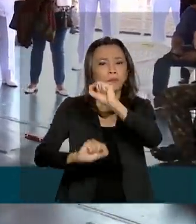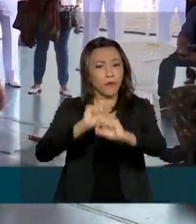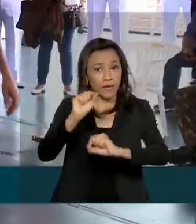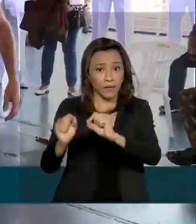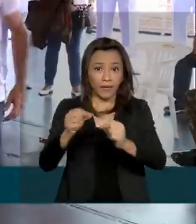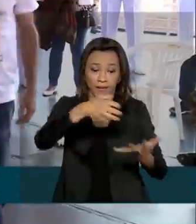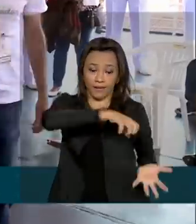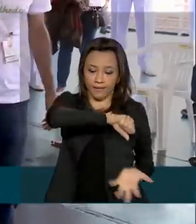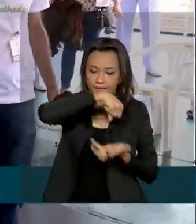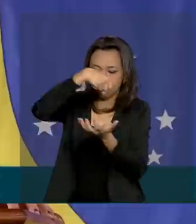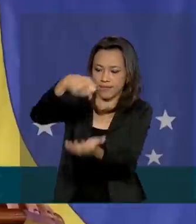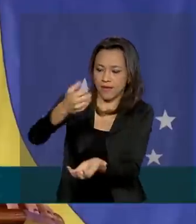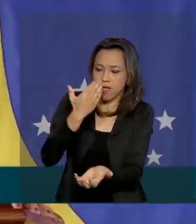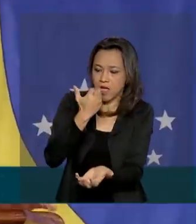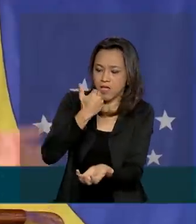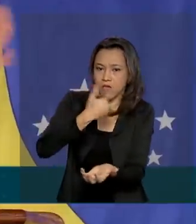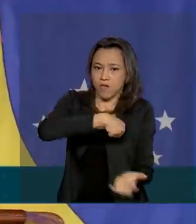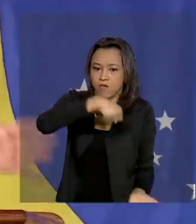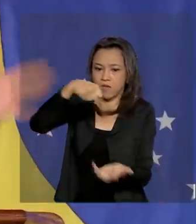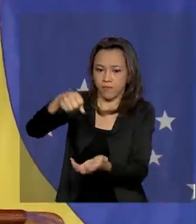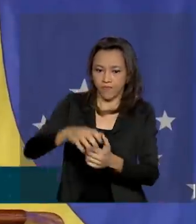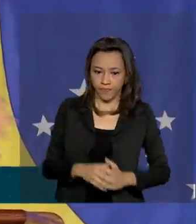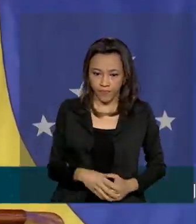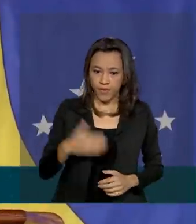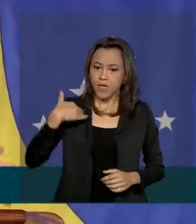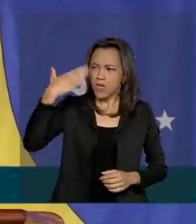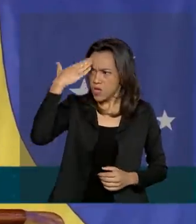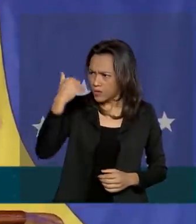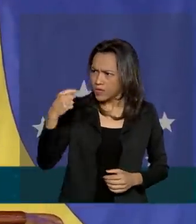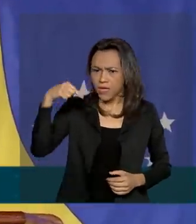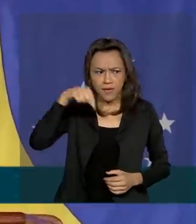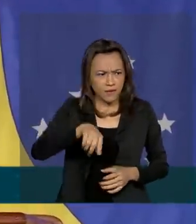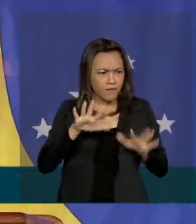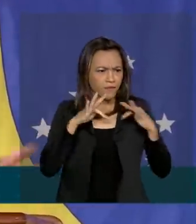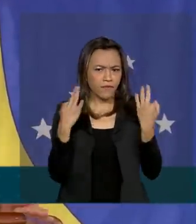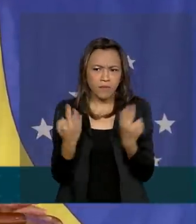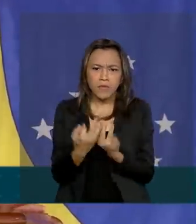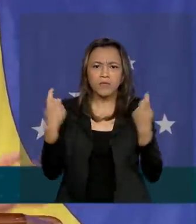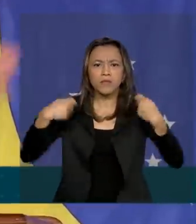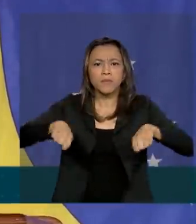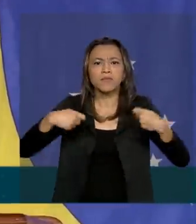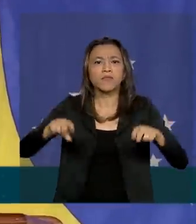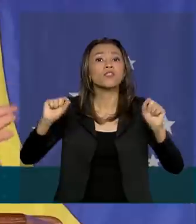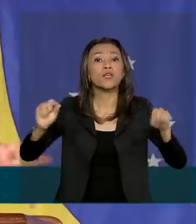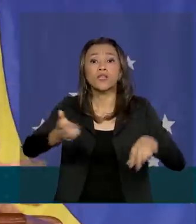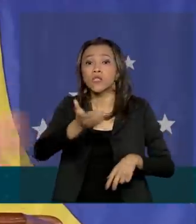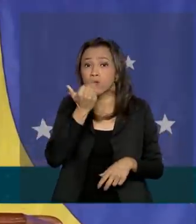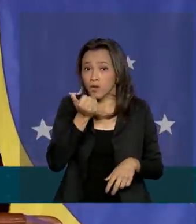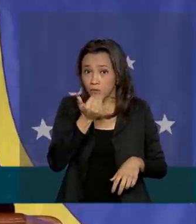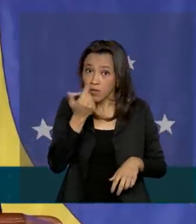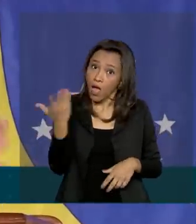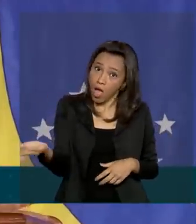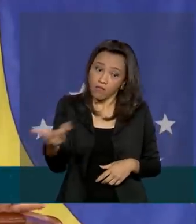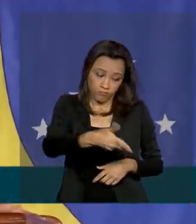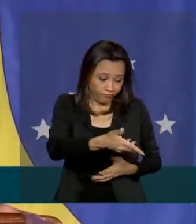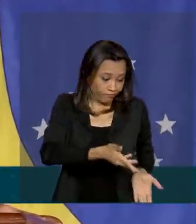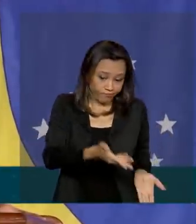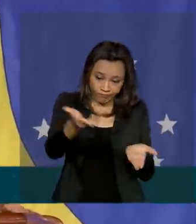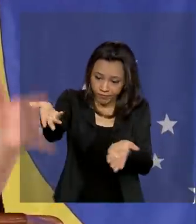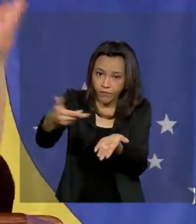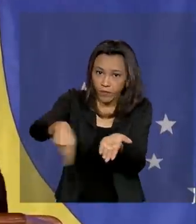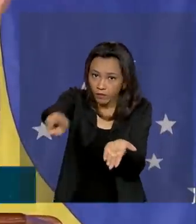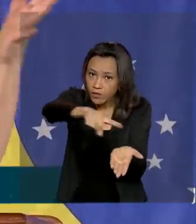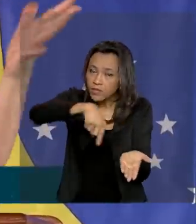para a entrega das cestas. Eu sei que tem muitas famílias que estão precisando, hoje é de comida. E foi o que a gente trouxe hoje, comida.